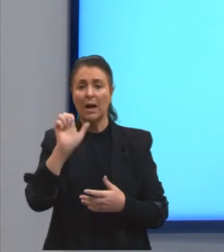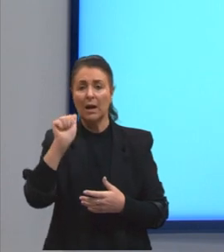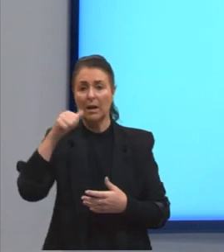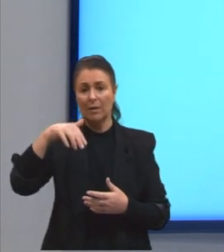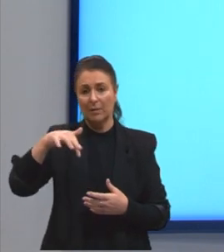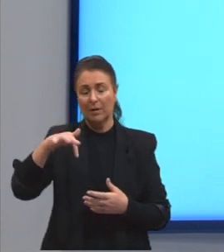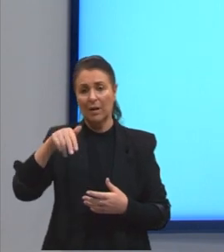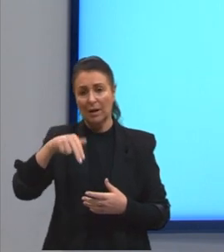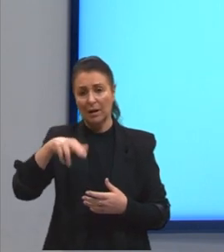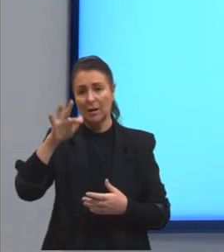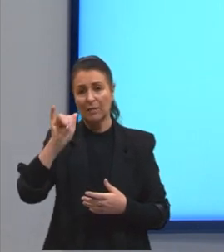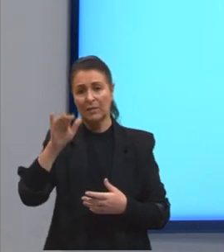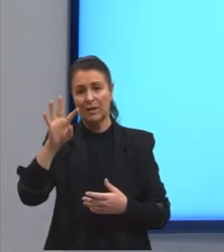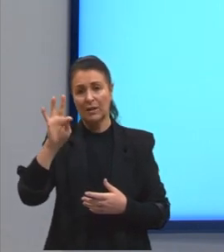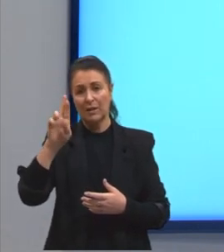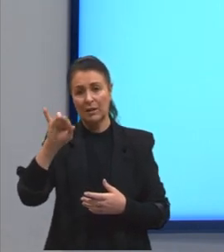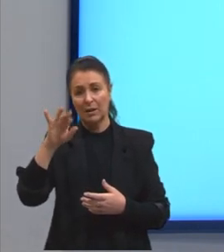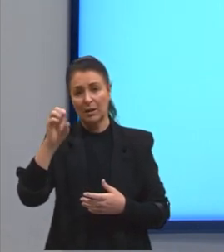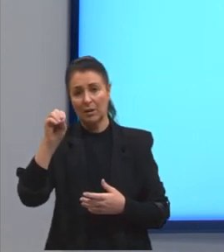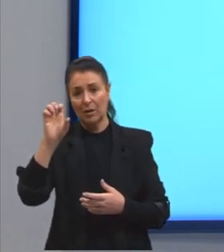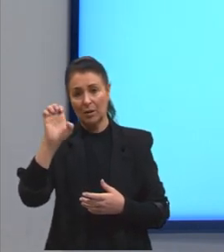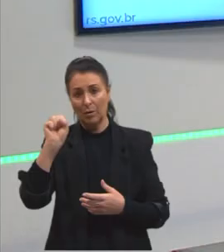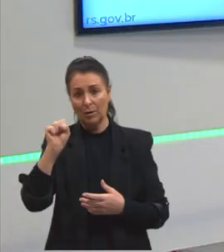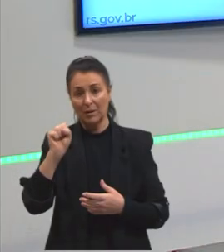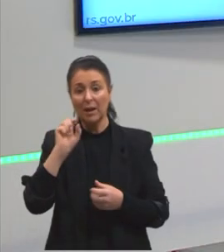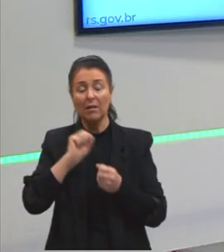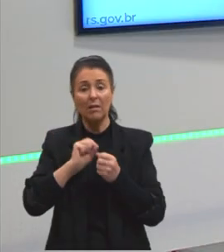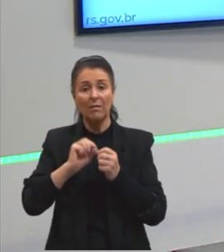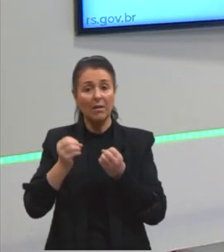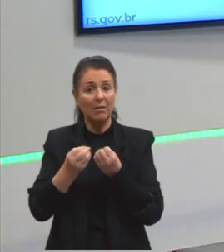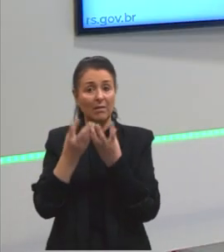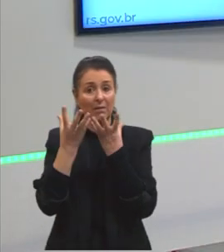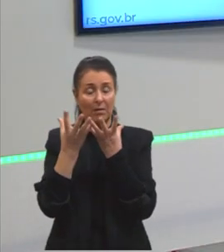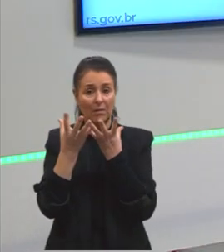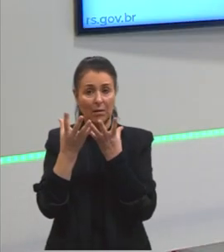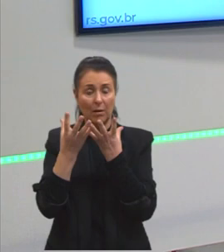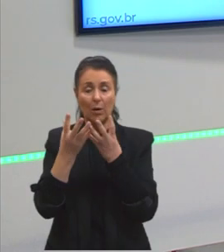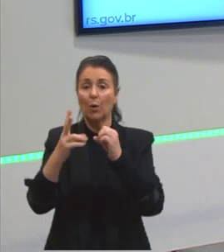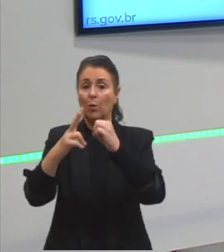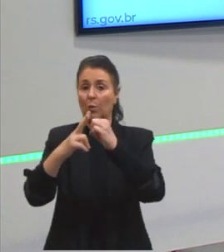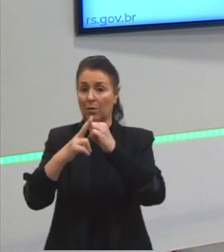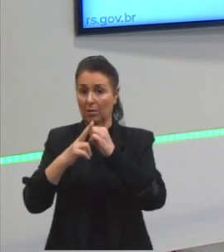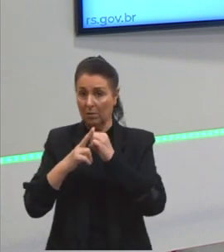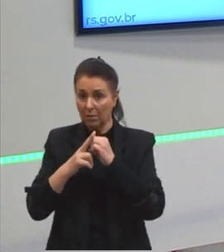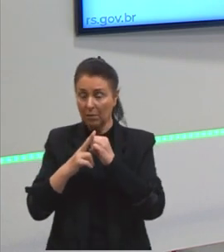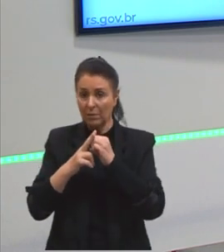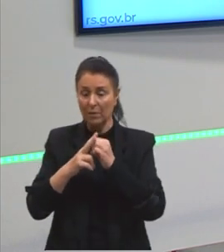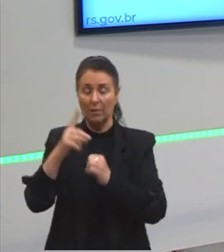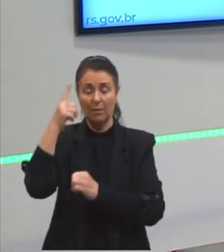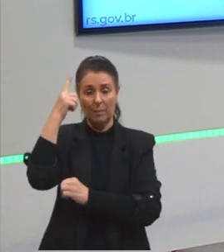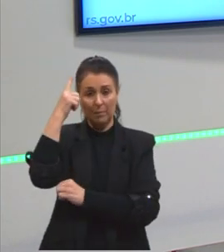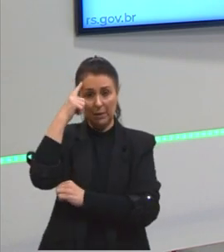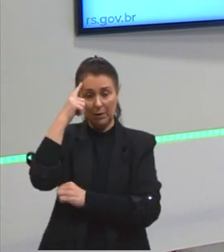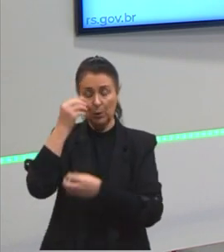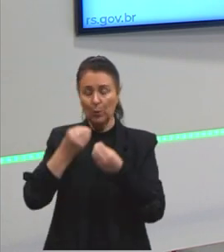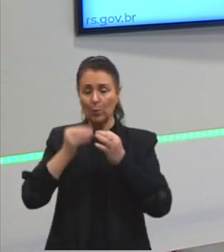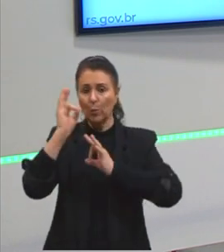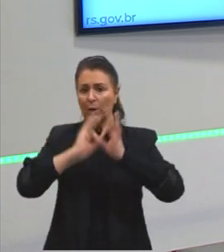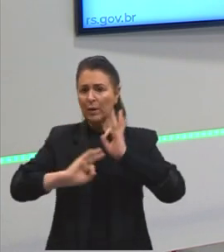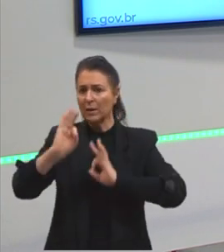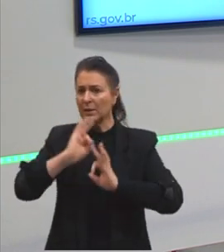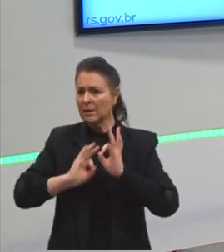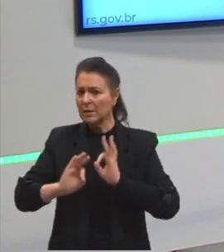Geralmente, essa omissão do nosso agente da passiva, pensando em como a gente organiza as nossas